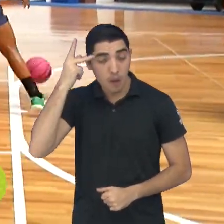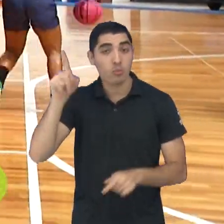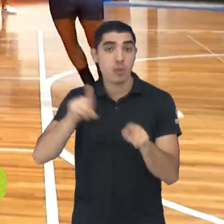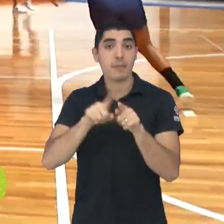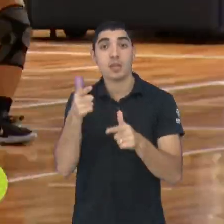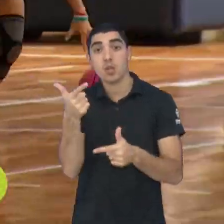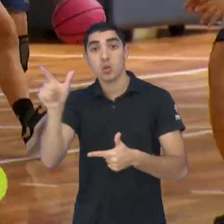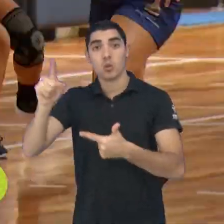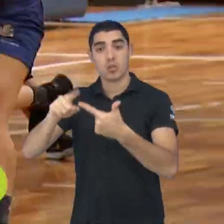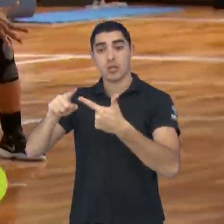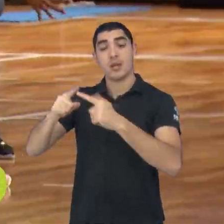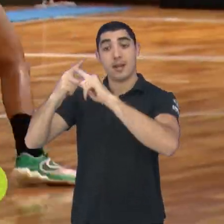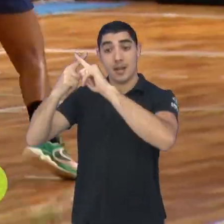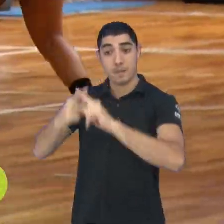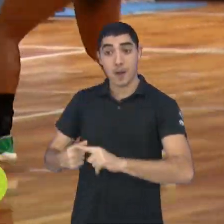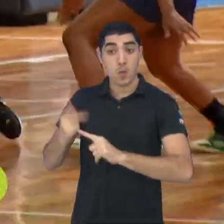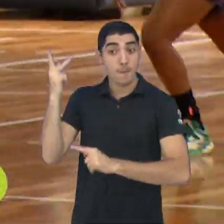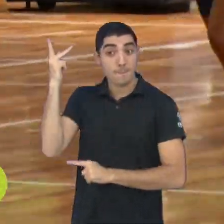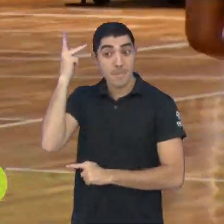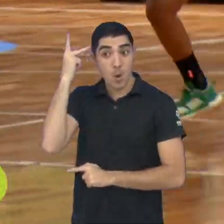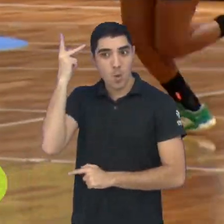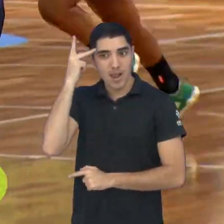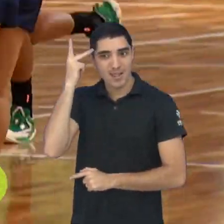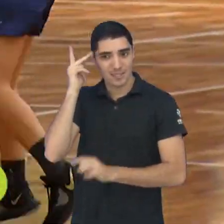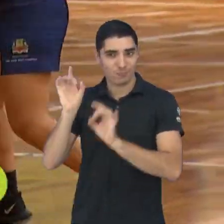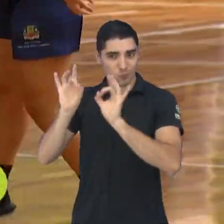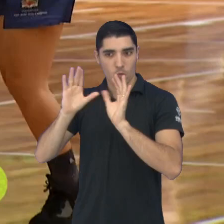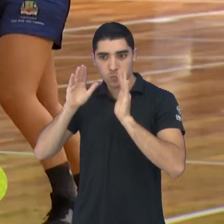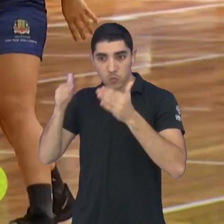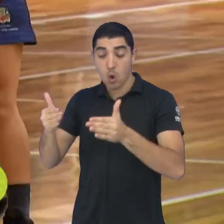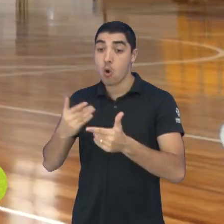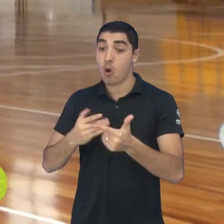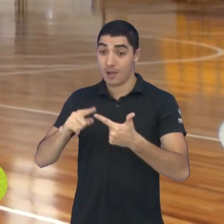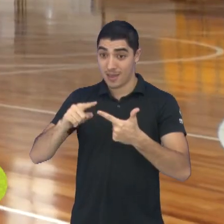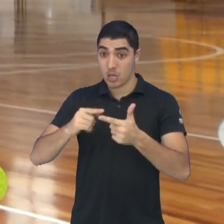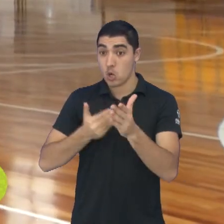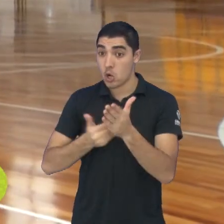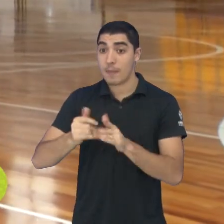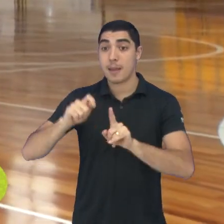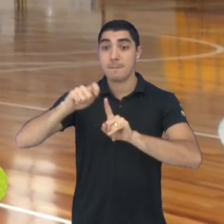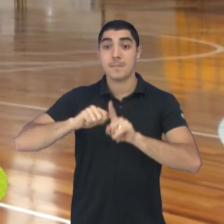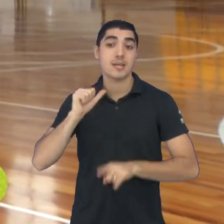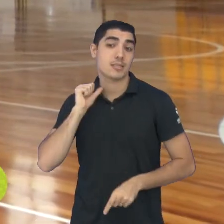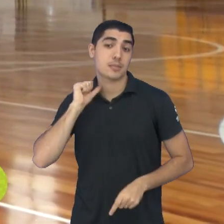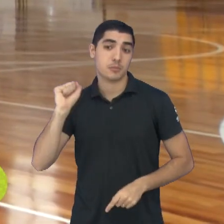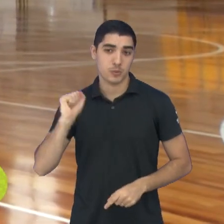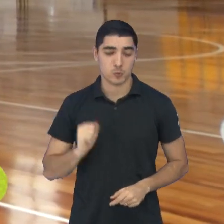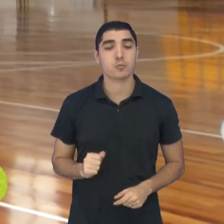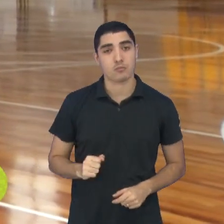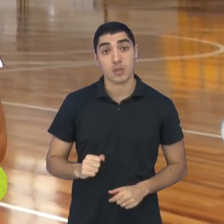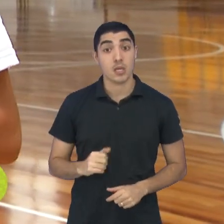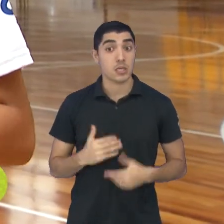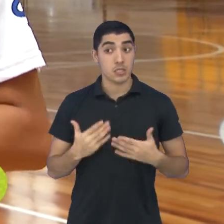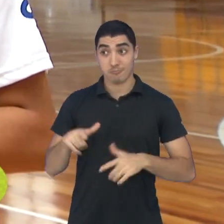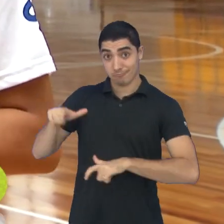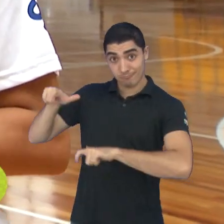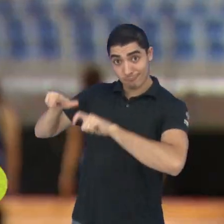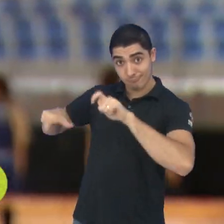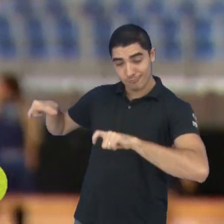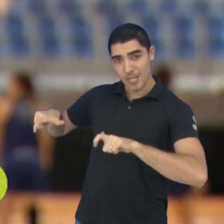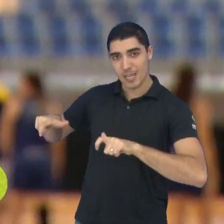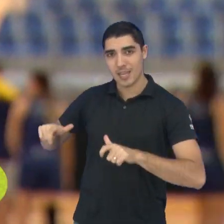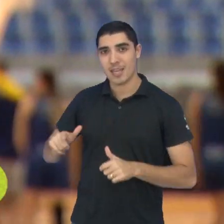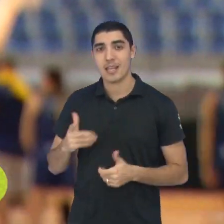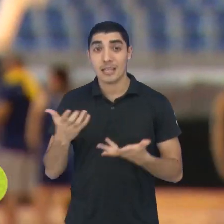ainda terá pela frente o paulista da modalidade, que começa em abril. E a expectativa das jogadoras é colocar a